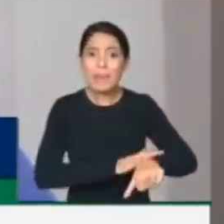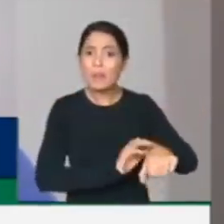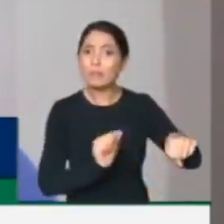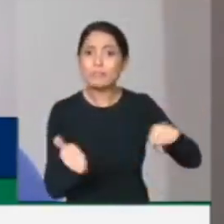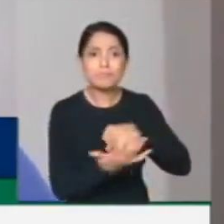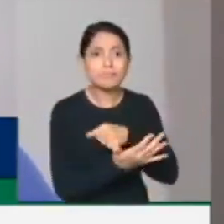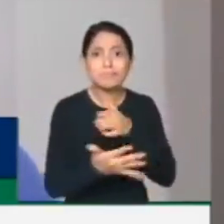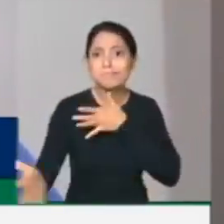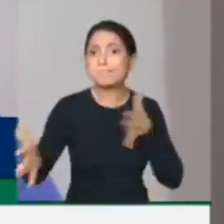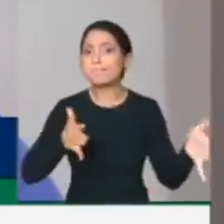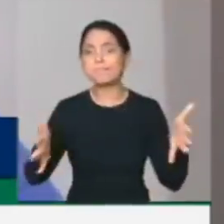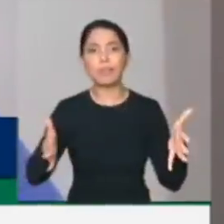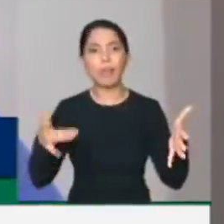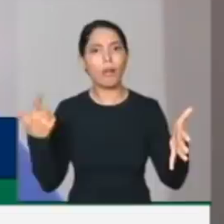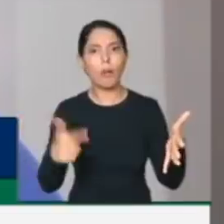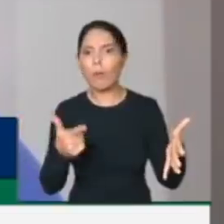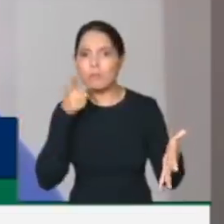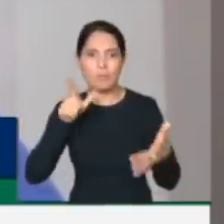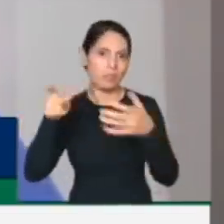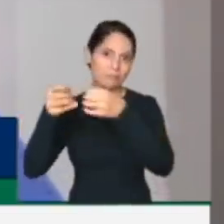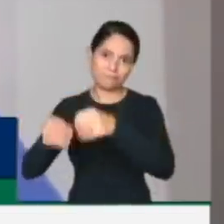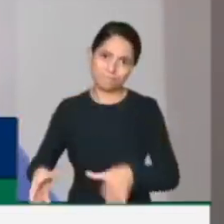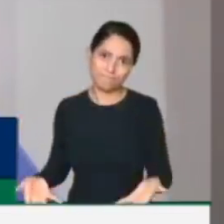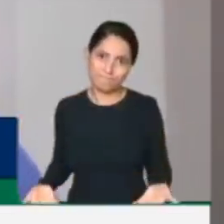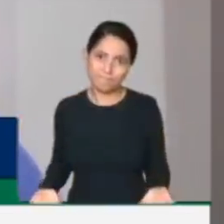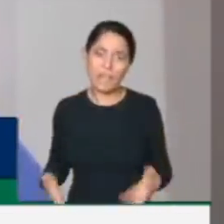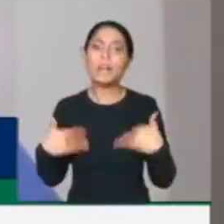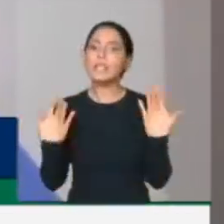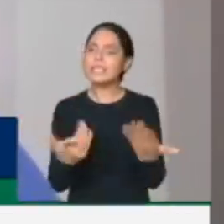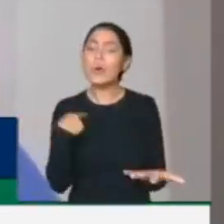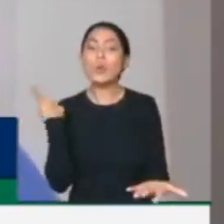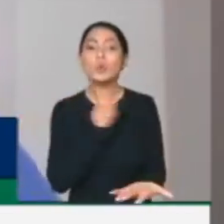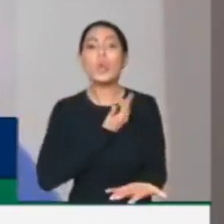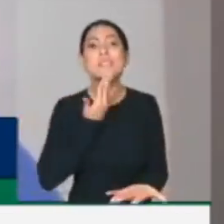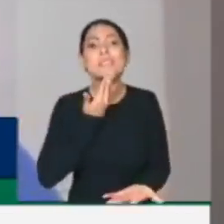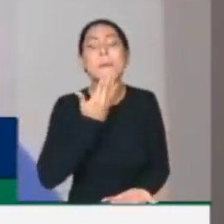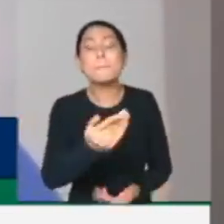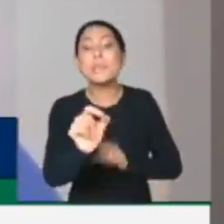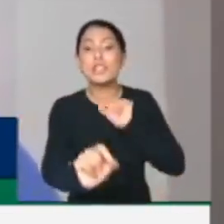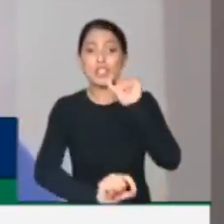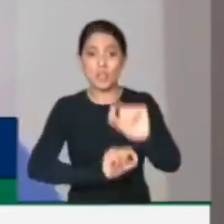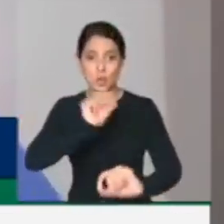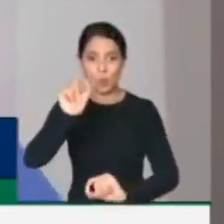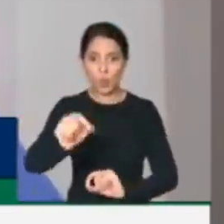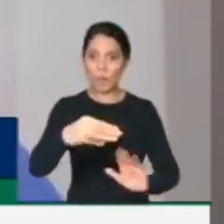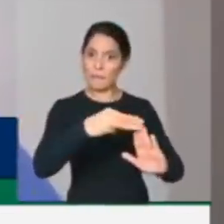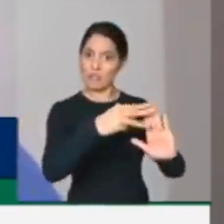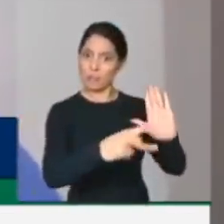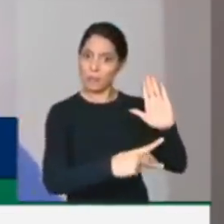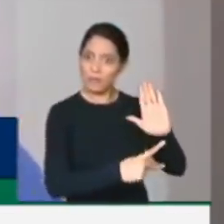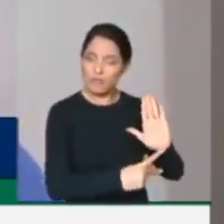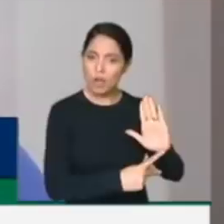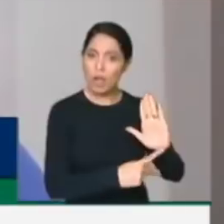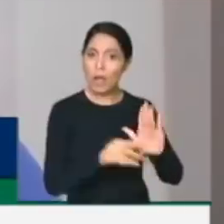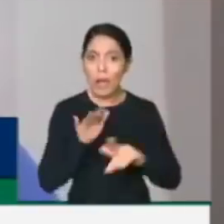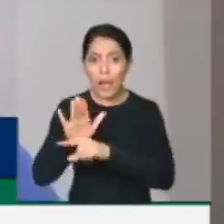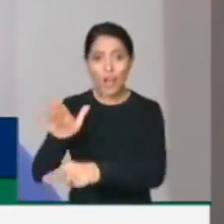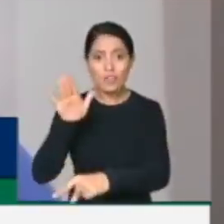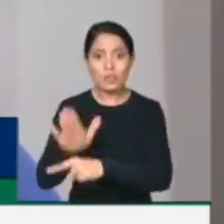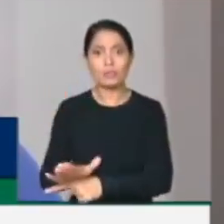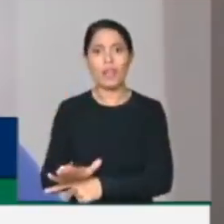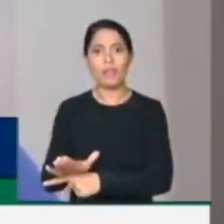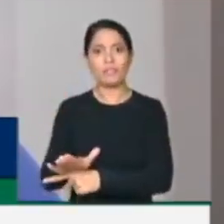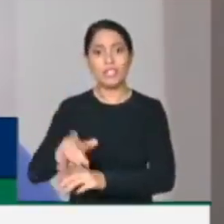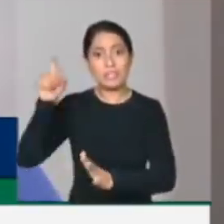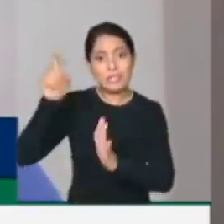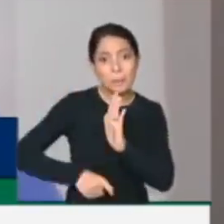passando. Tudo que nós estamos pedindo aqui, em resumo, nesta medida provisória, é desonerar a folha de pagamento, é tirar